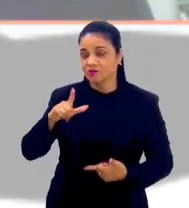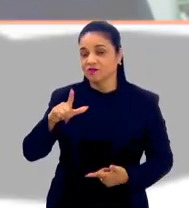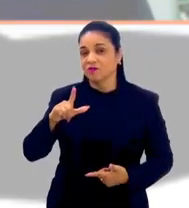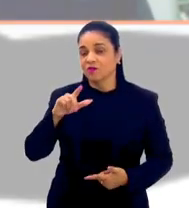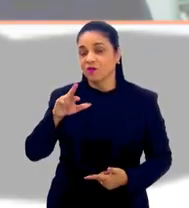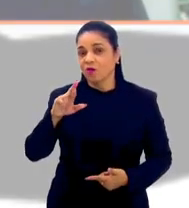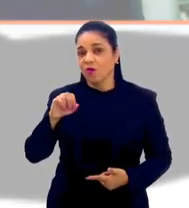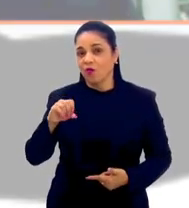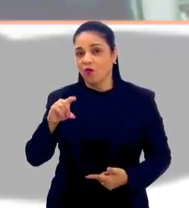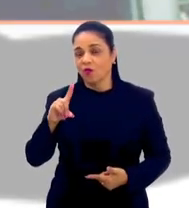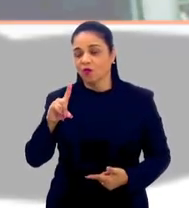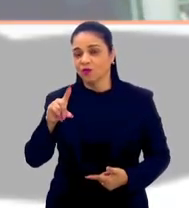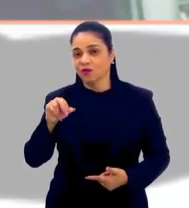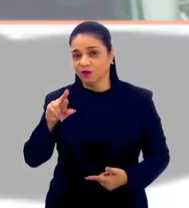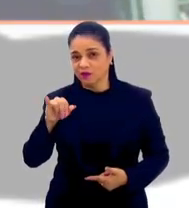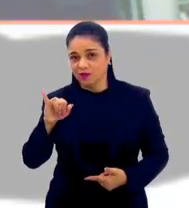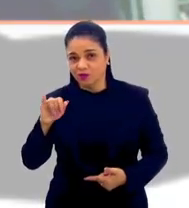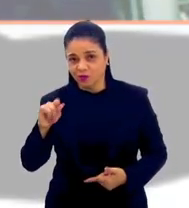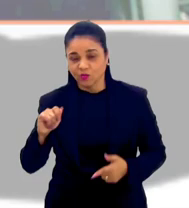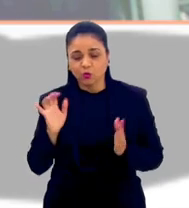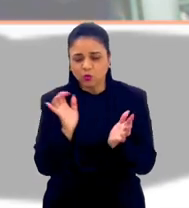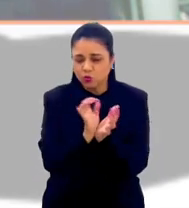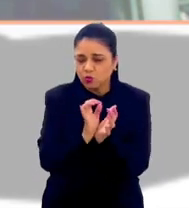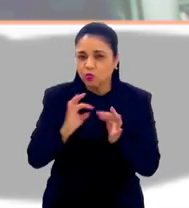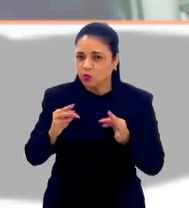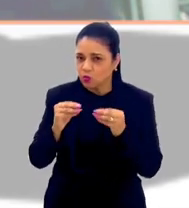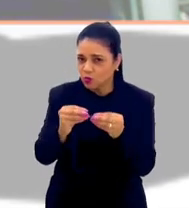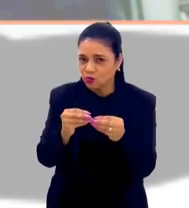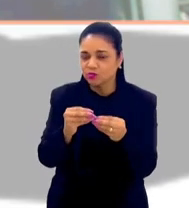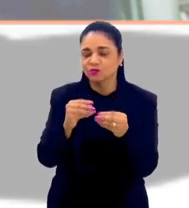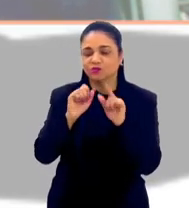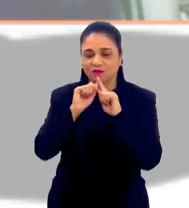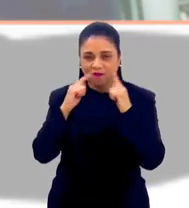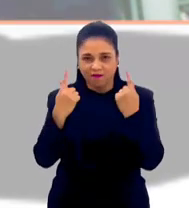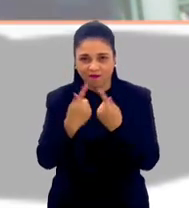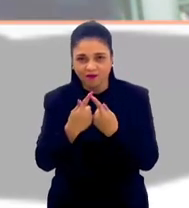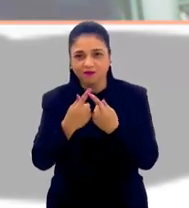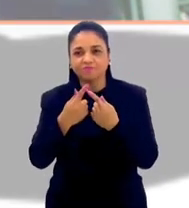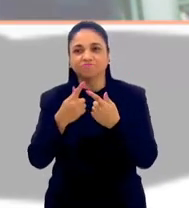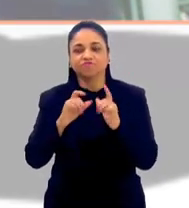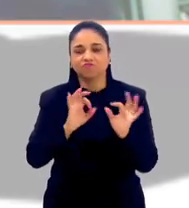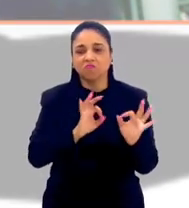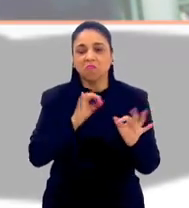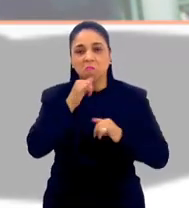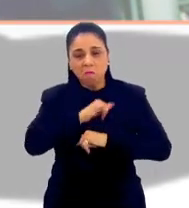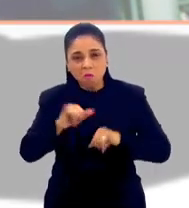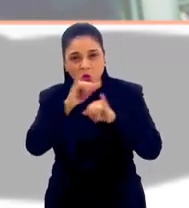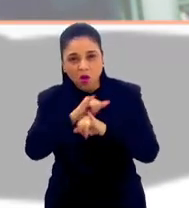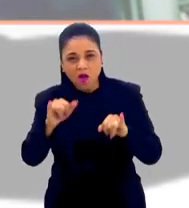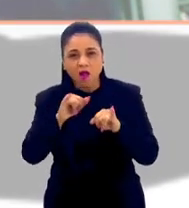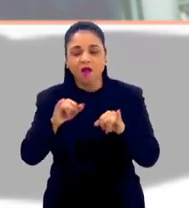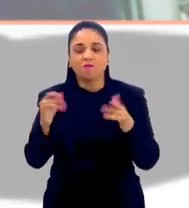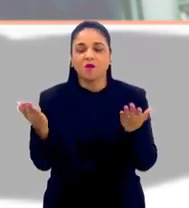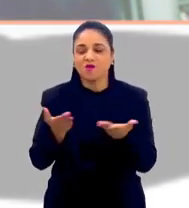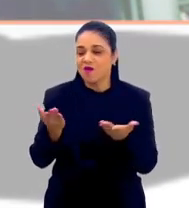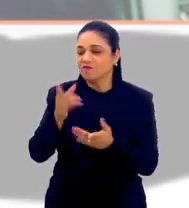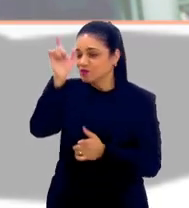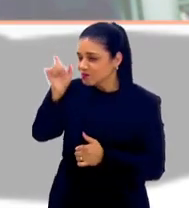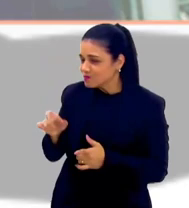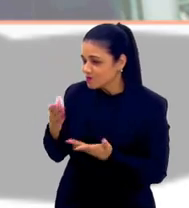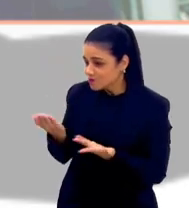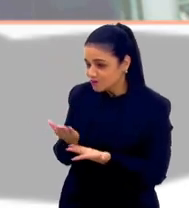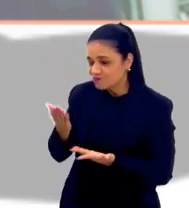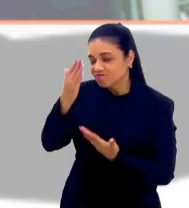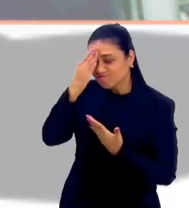essa equipe da TV LERJ, que faz esse programa brilhar. E a você, nossa grande estrela de hoje,